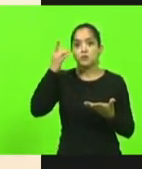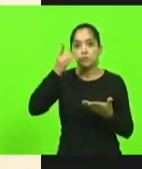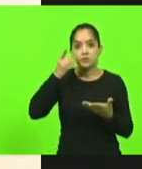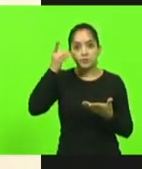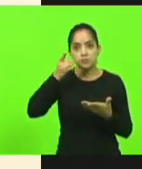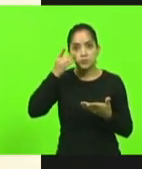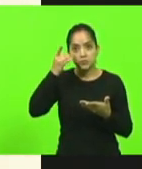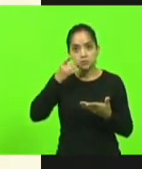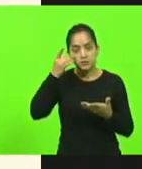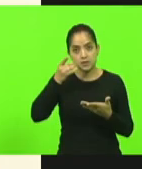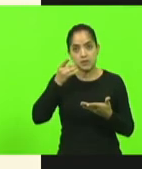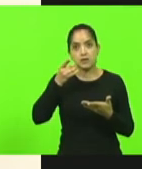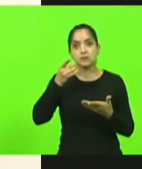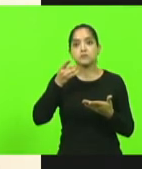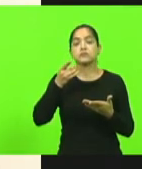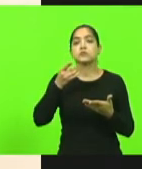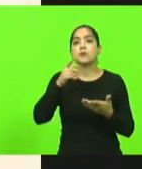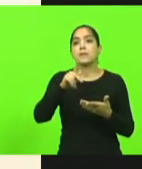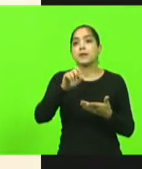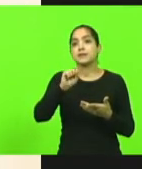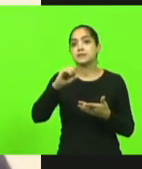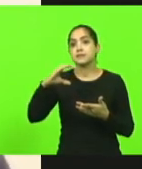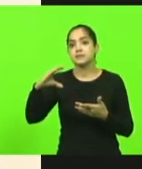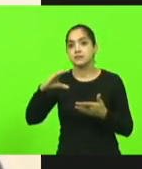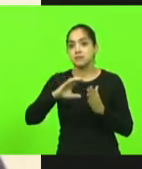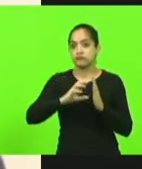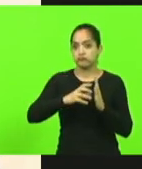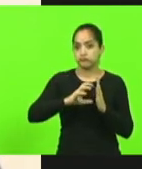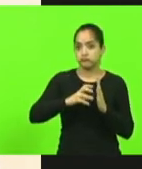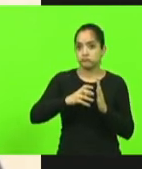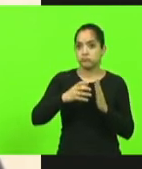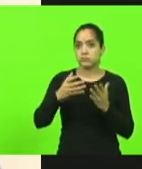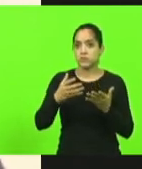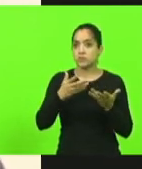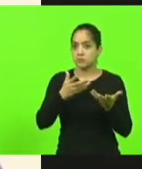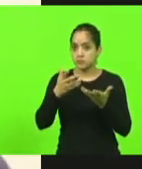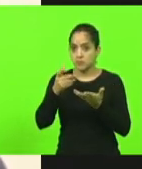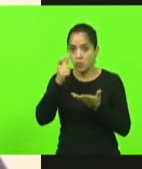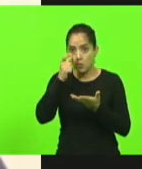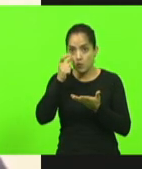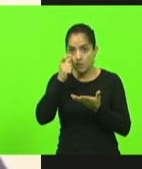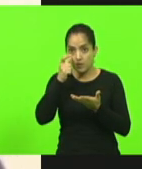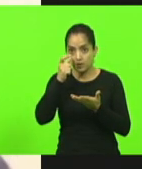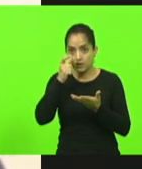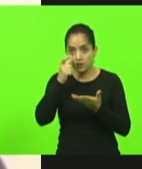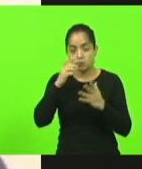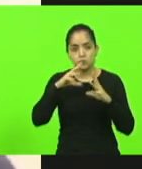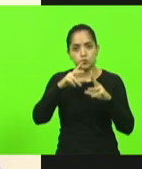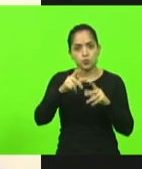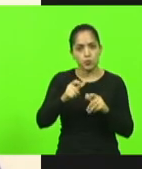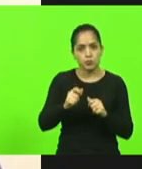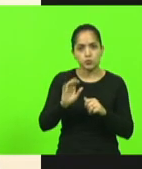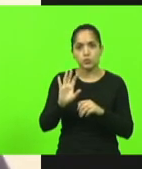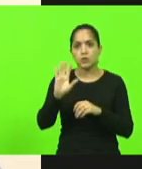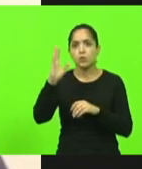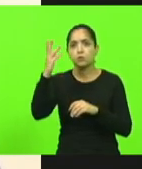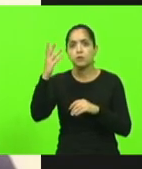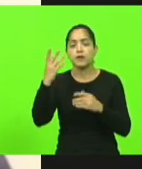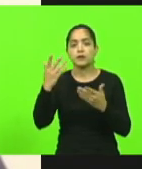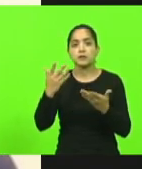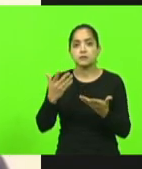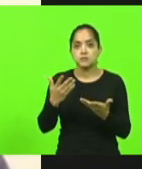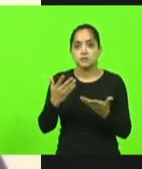Social Cristão PSC. Nós estamos também acompanhando todos os acontecimentos. Não